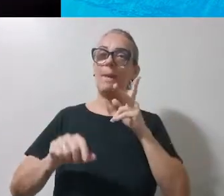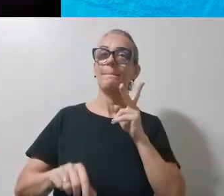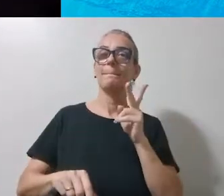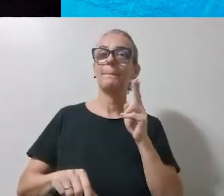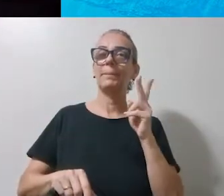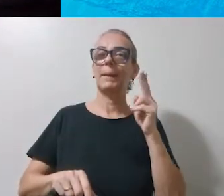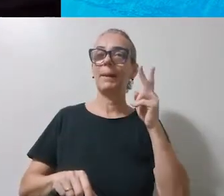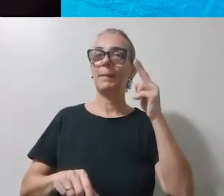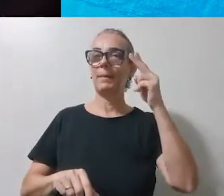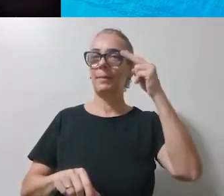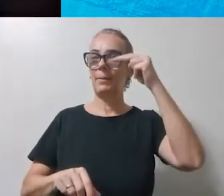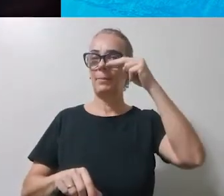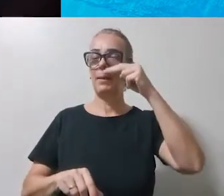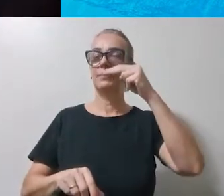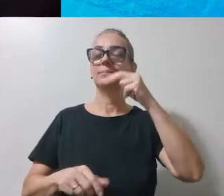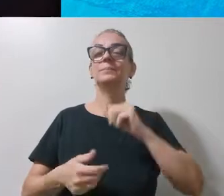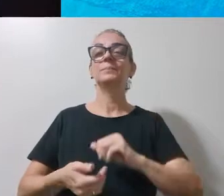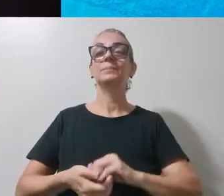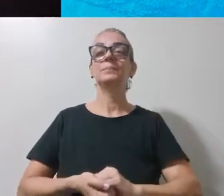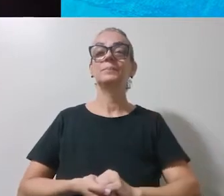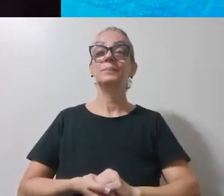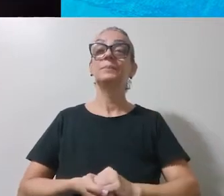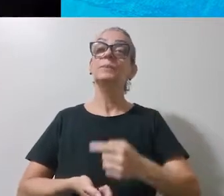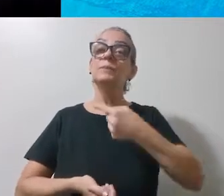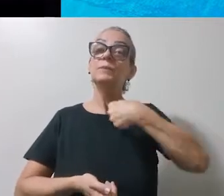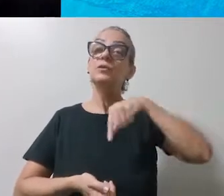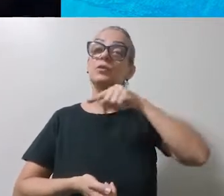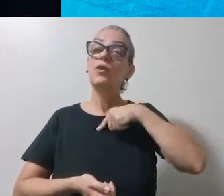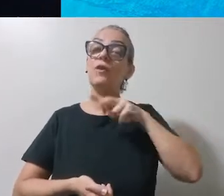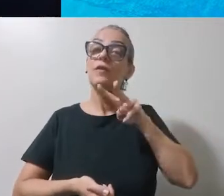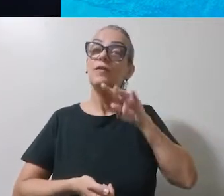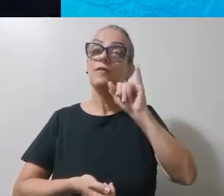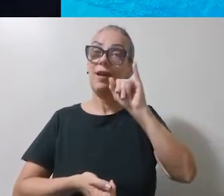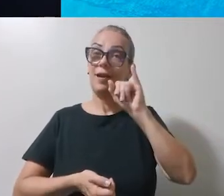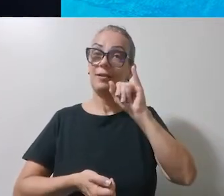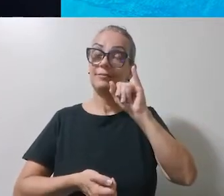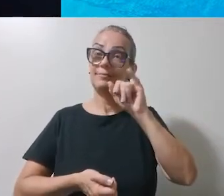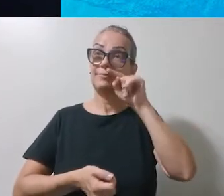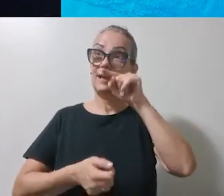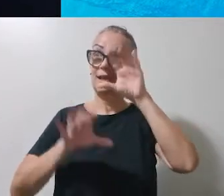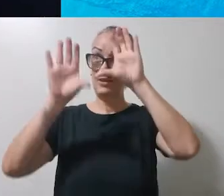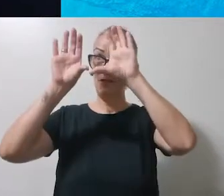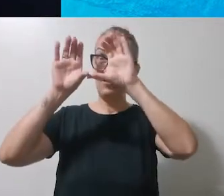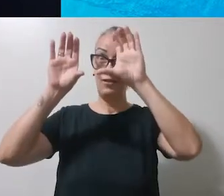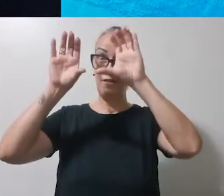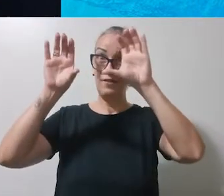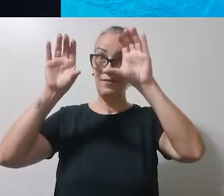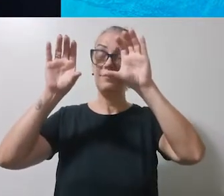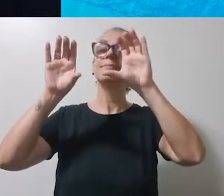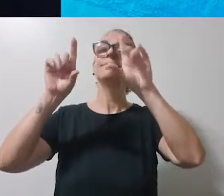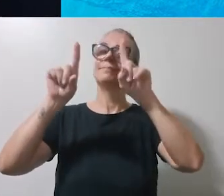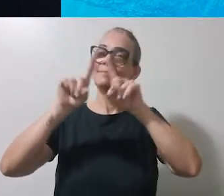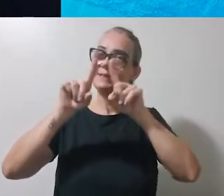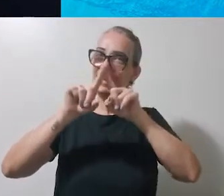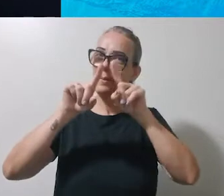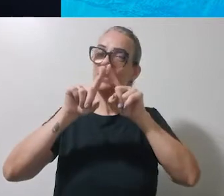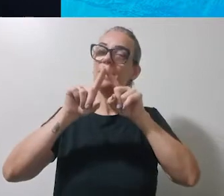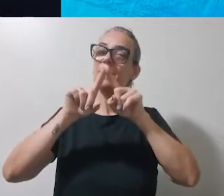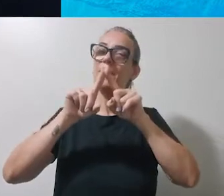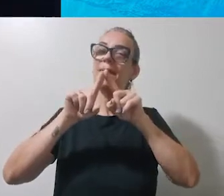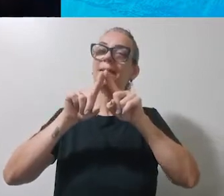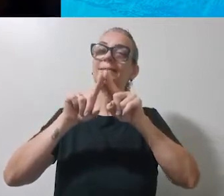E aí, ó, nós vamos colocar essa nuvem, mais um pensamento dessa nossa amiga